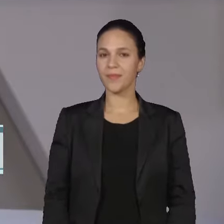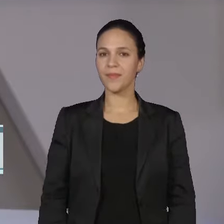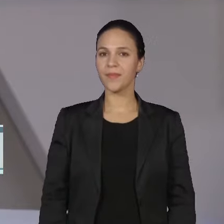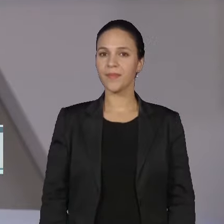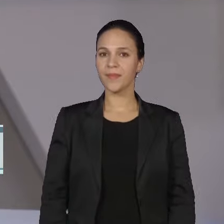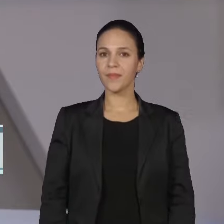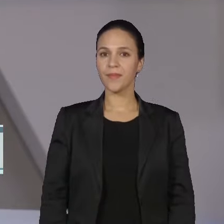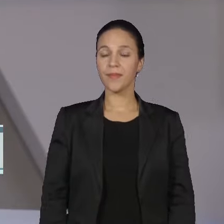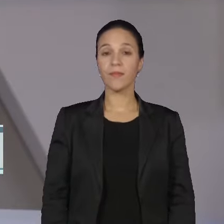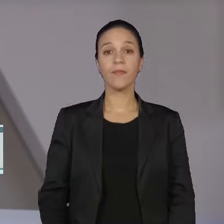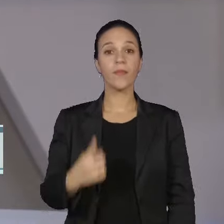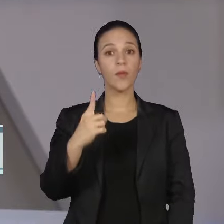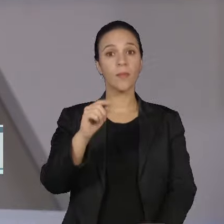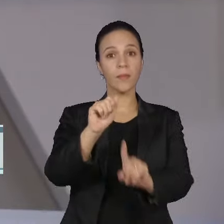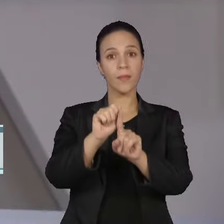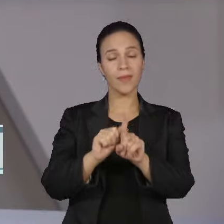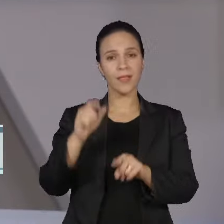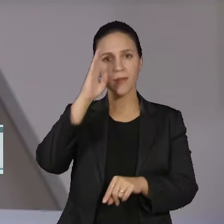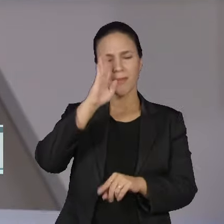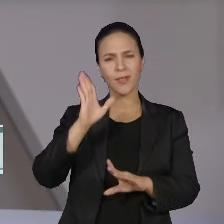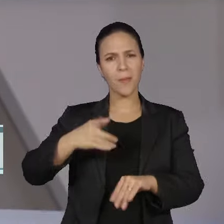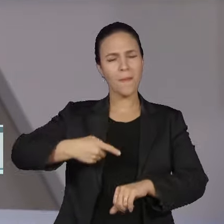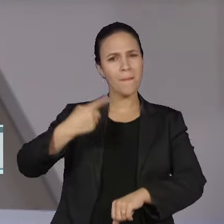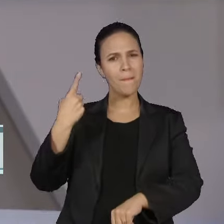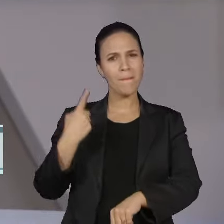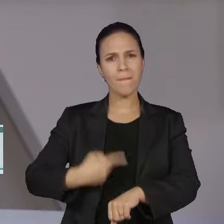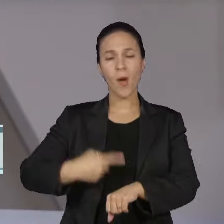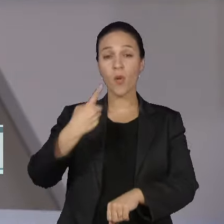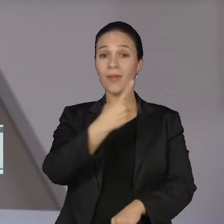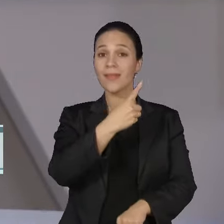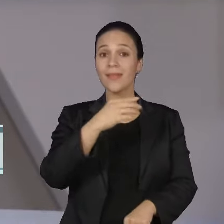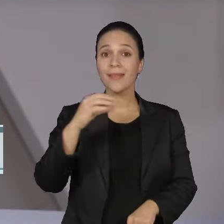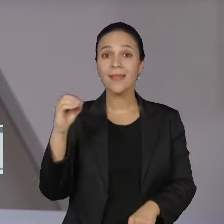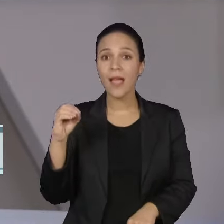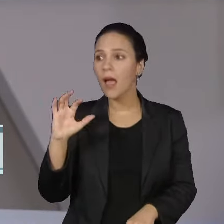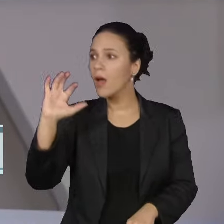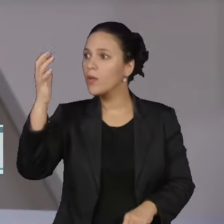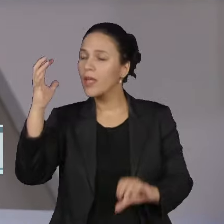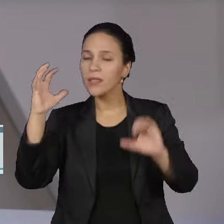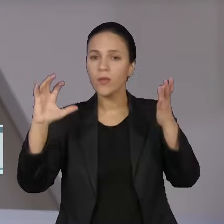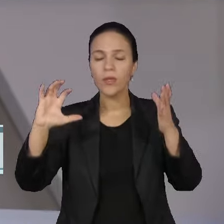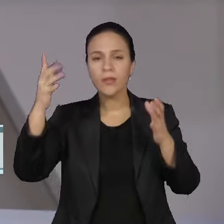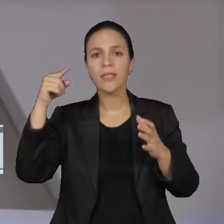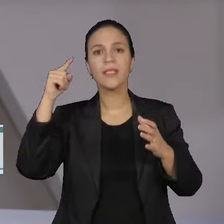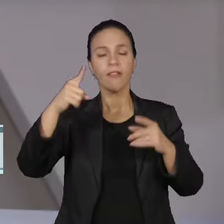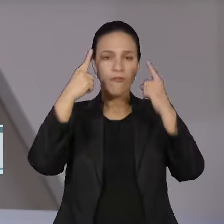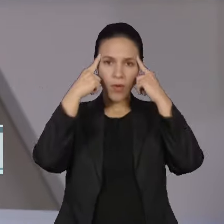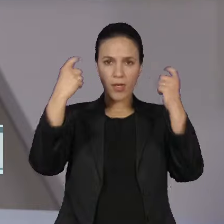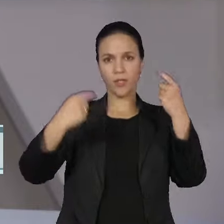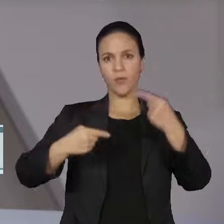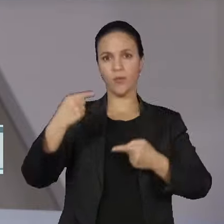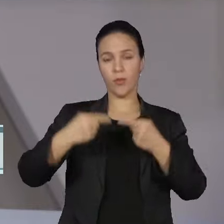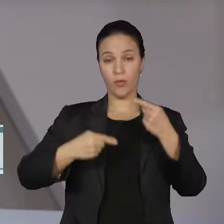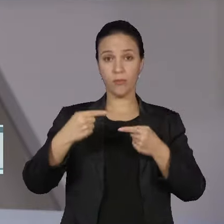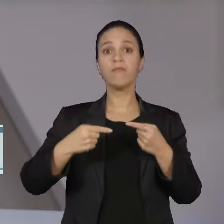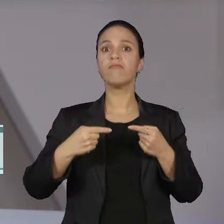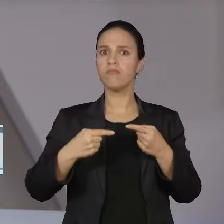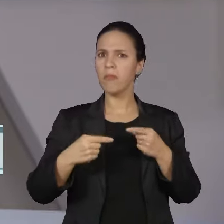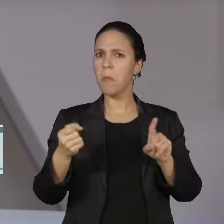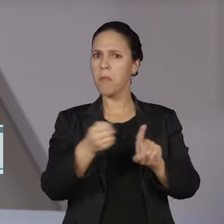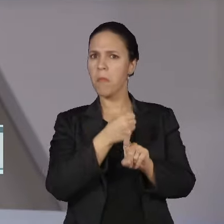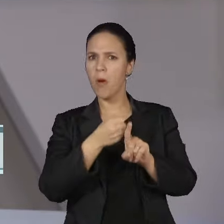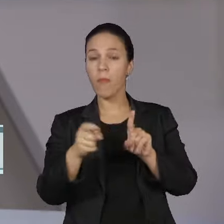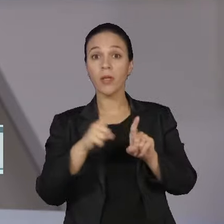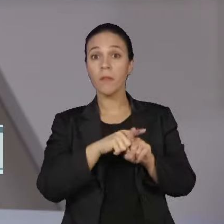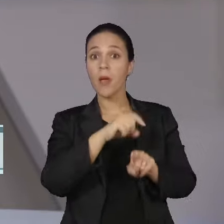Em um mês, o Brasil registrou mais de 100 casos de violência política. Agressões e assassinatos se